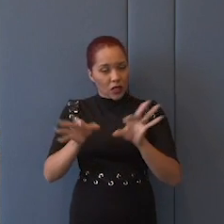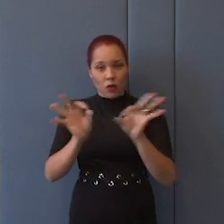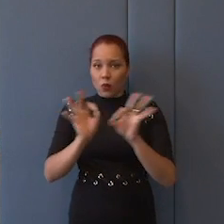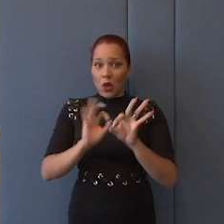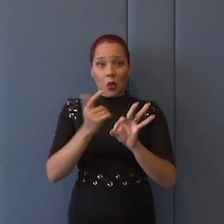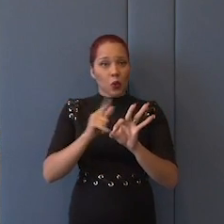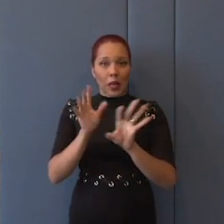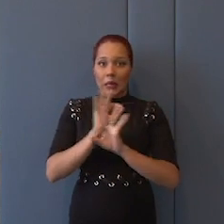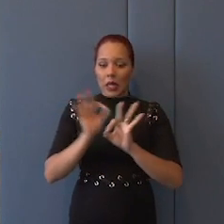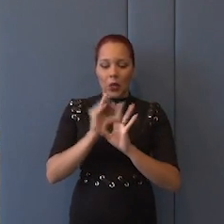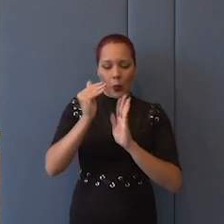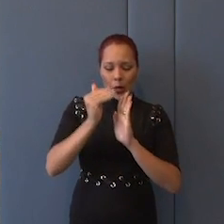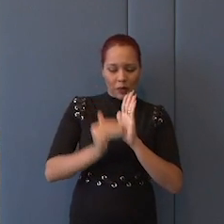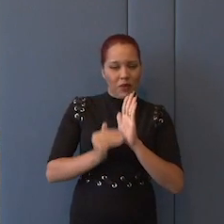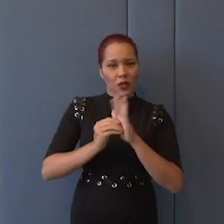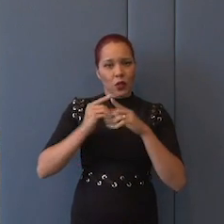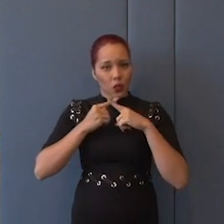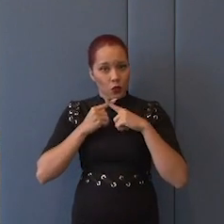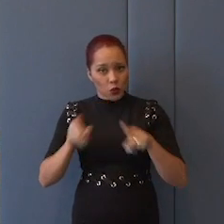nosso governo que questione qualquer